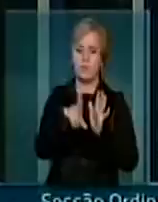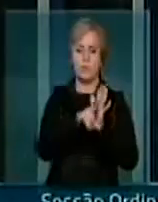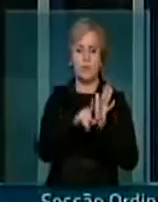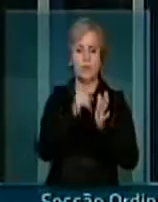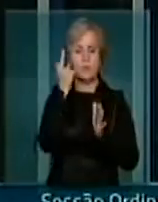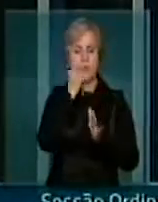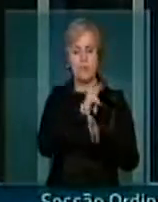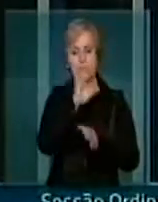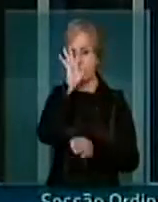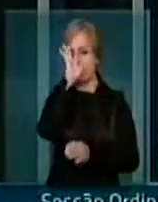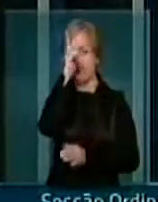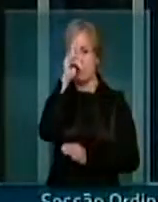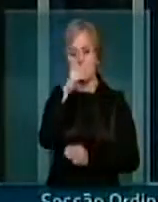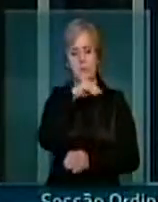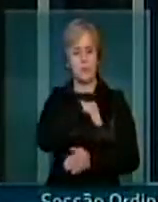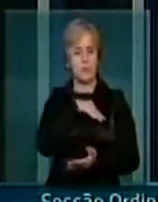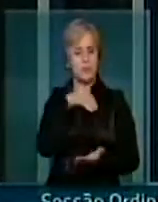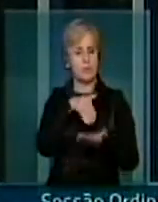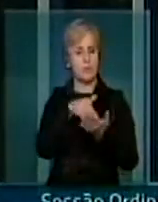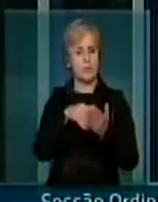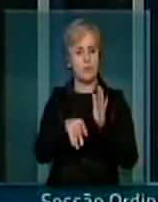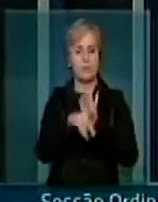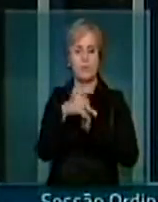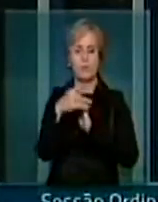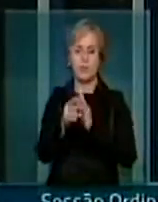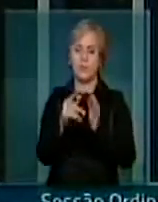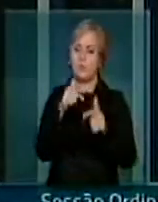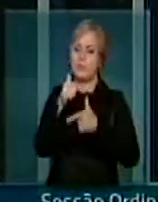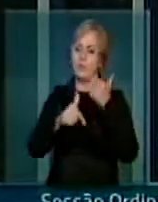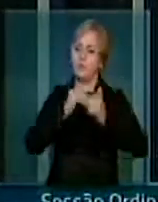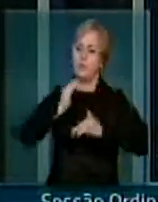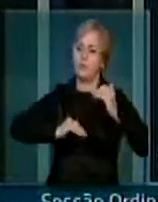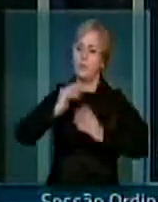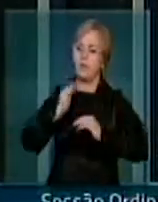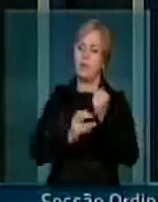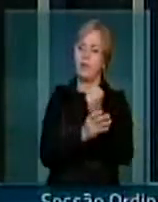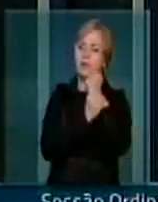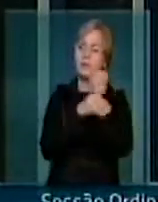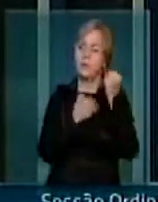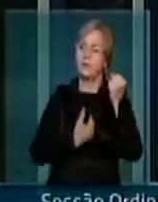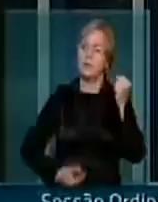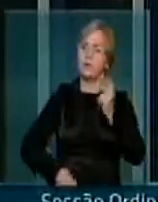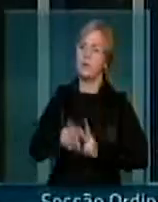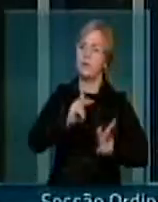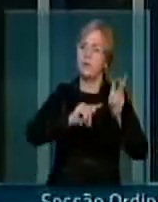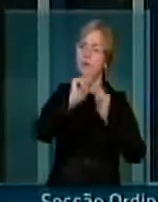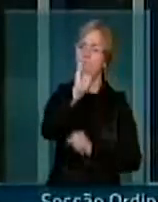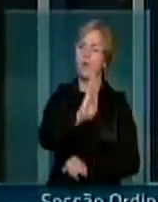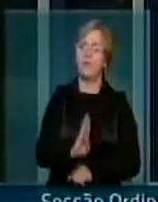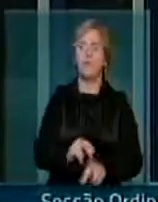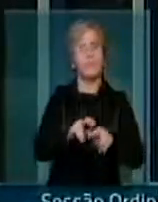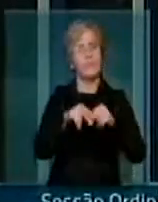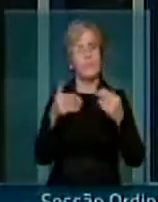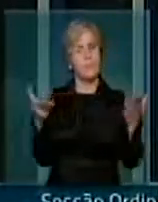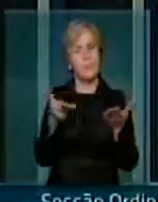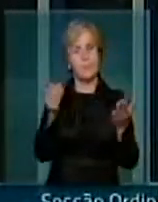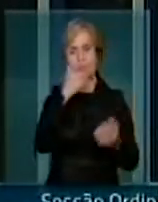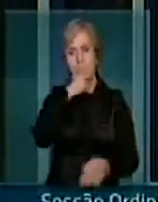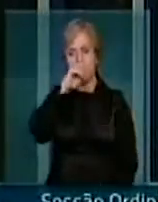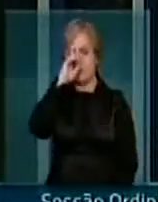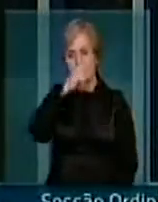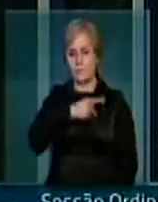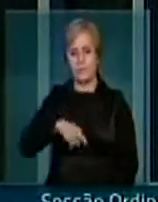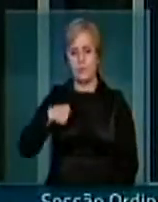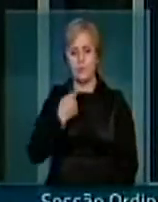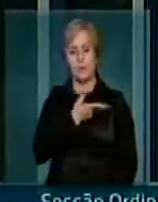pisos salariais dessas categorias que fazem a segurança pública do povo brasileiro. Assim sendo, senhor presidente, nós queremos